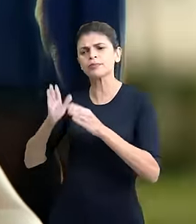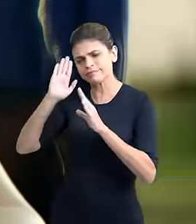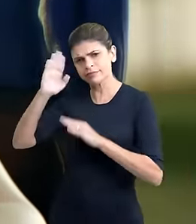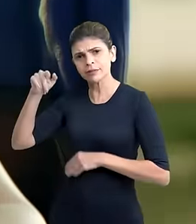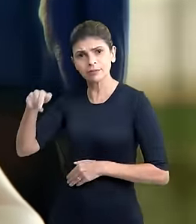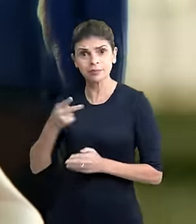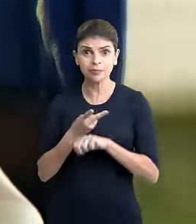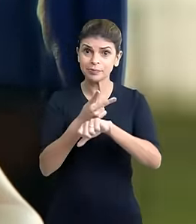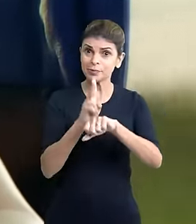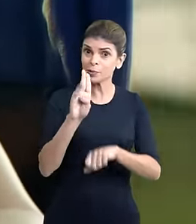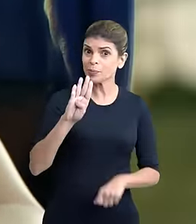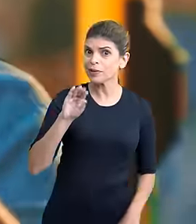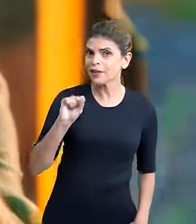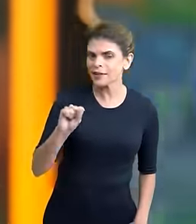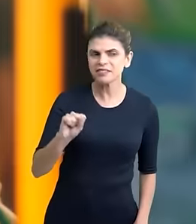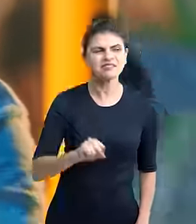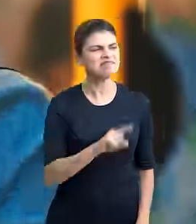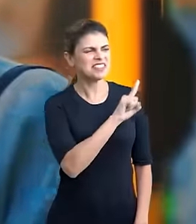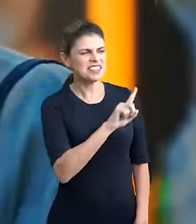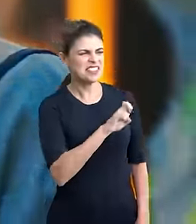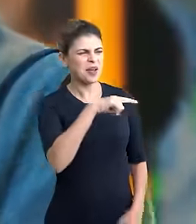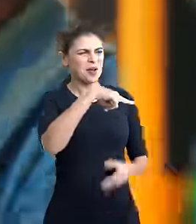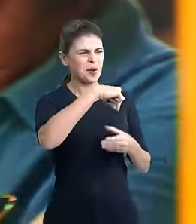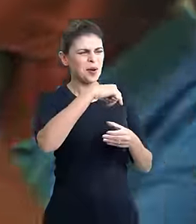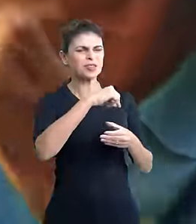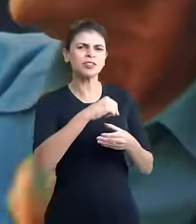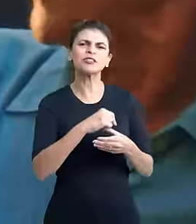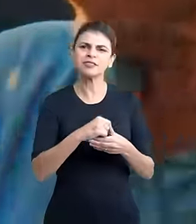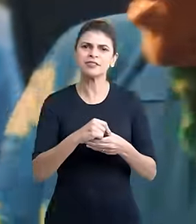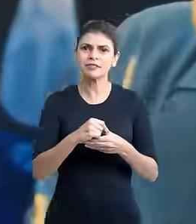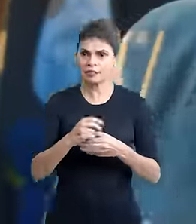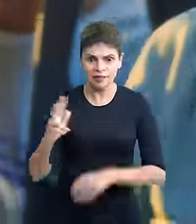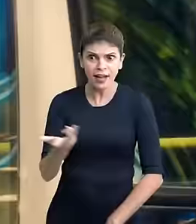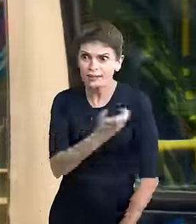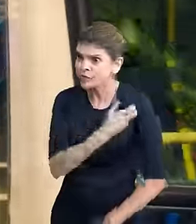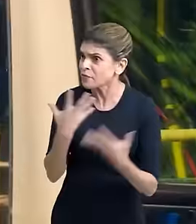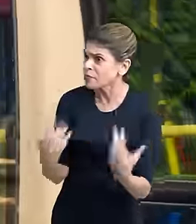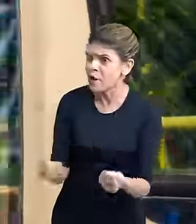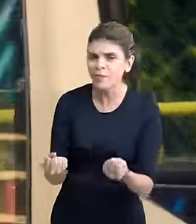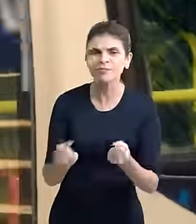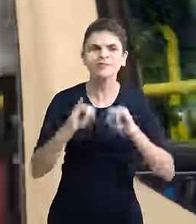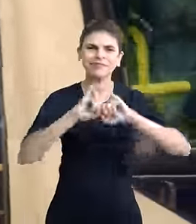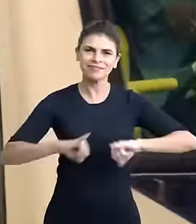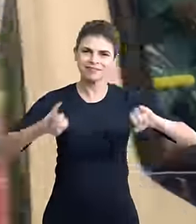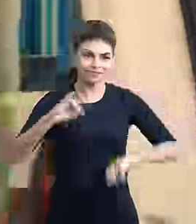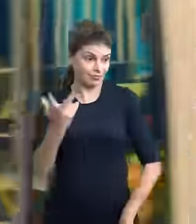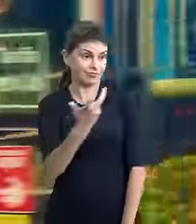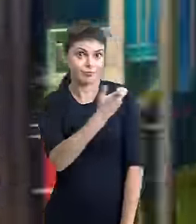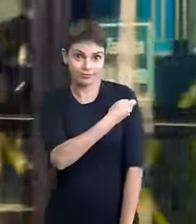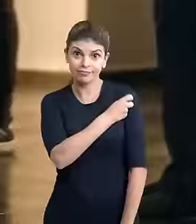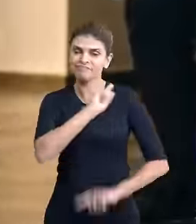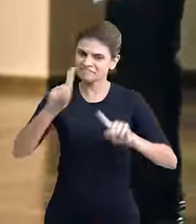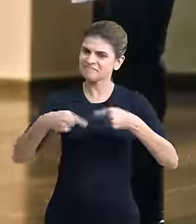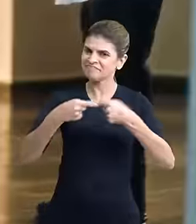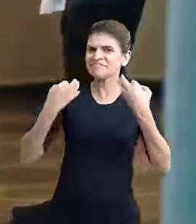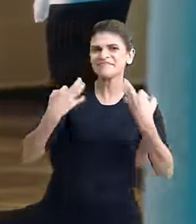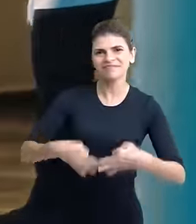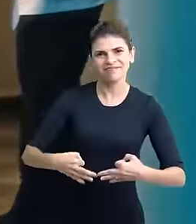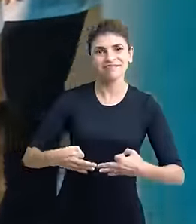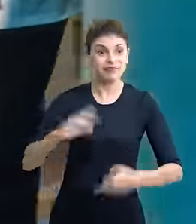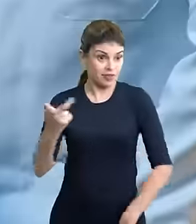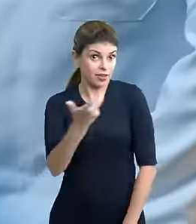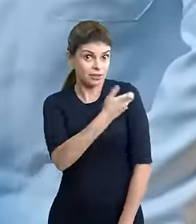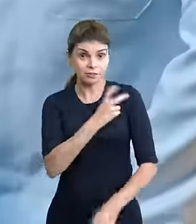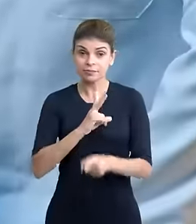procurem uma unidade básica de saúde. Esse é Zé Gotinha. Vamos na vacina, gente. O Movimento Nacional pela Vacinação está no rumo certo.